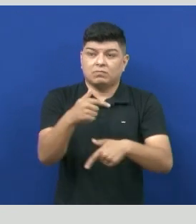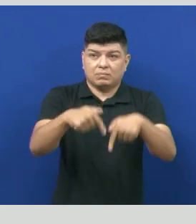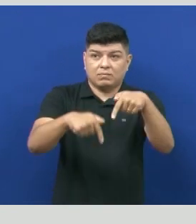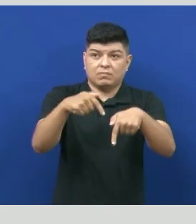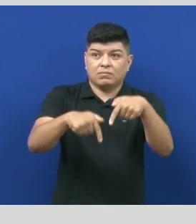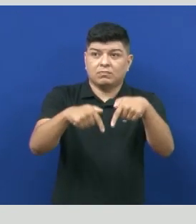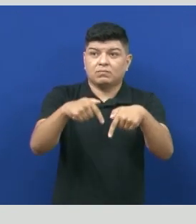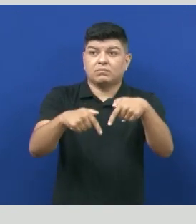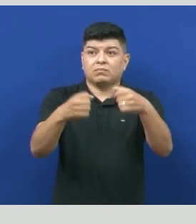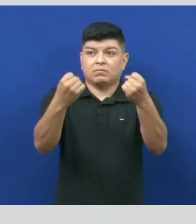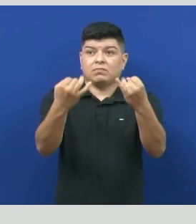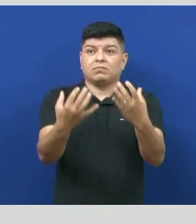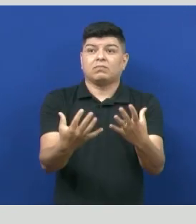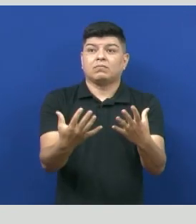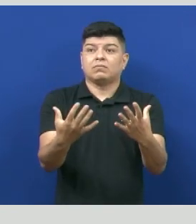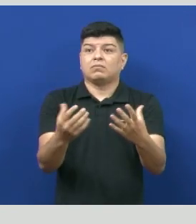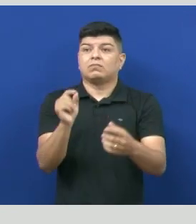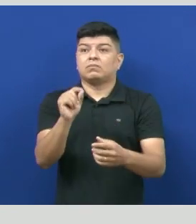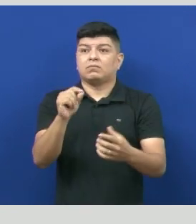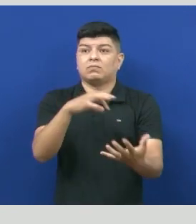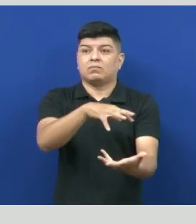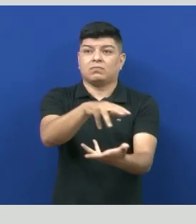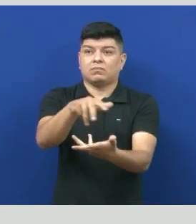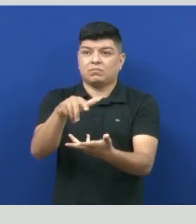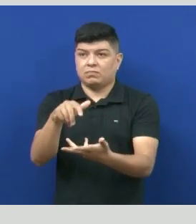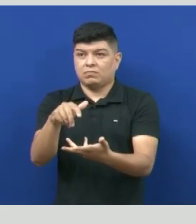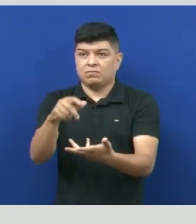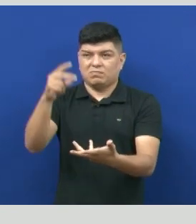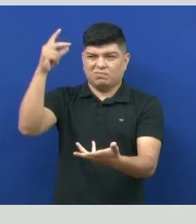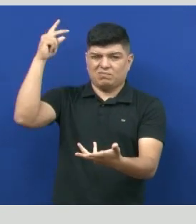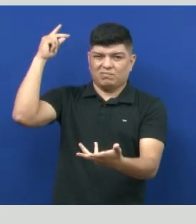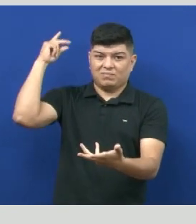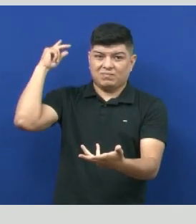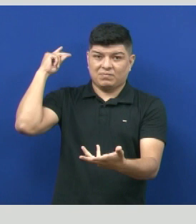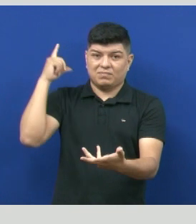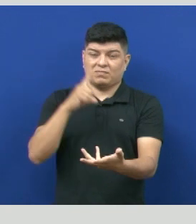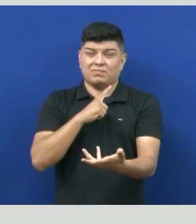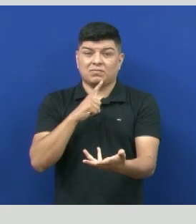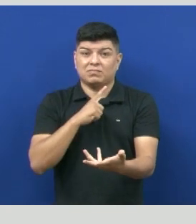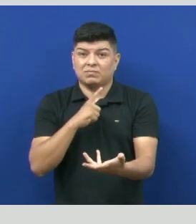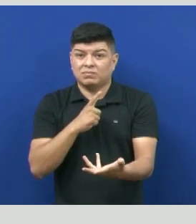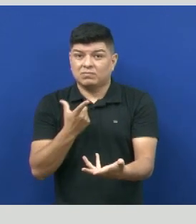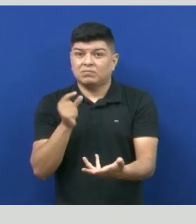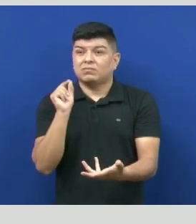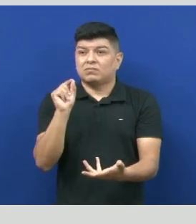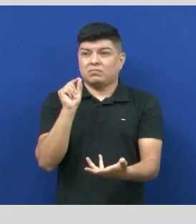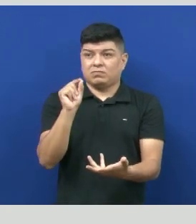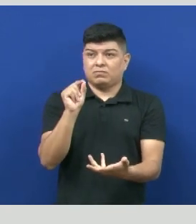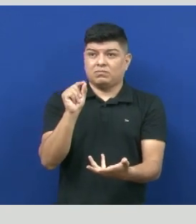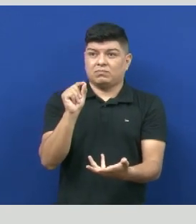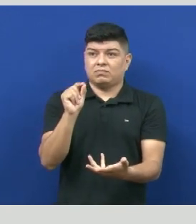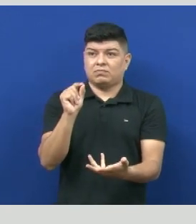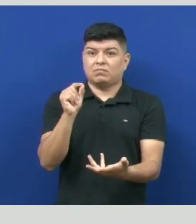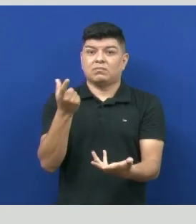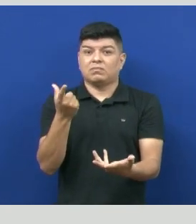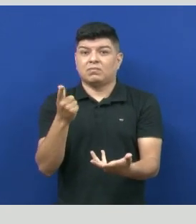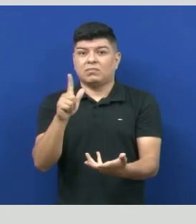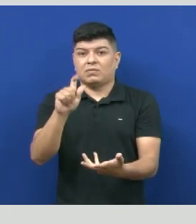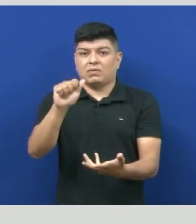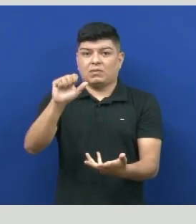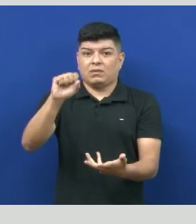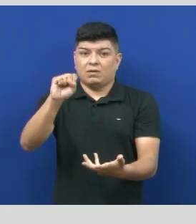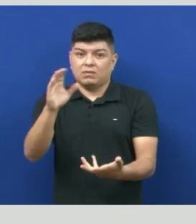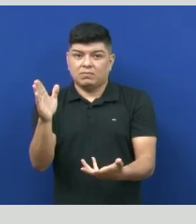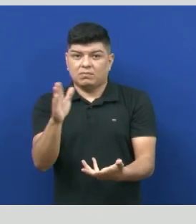ela diz o seguinte, que na Terra primitiva existiam substâncias, por exemplo, gás